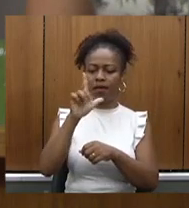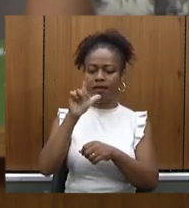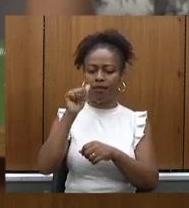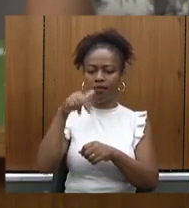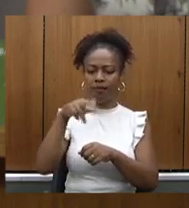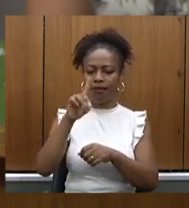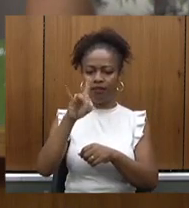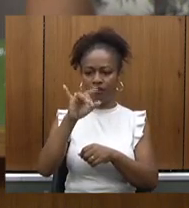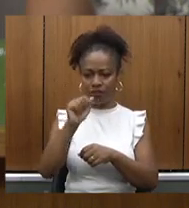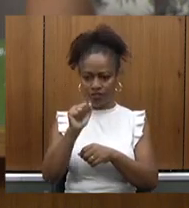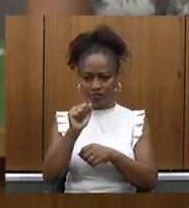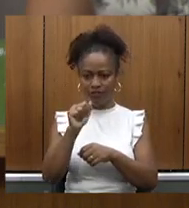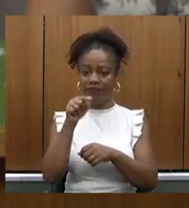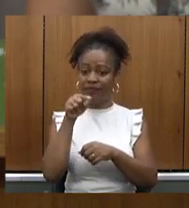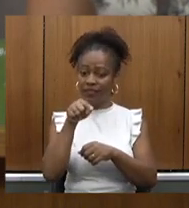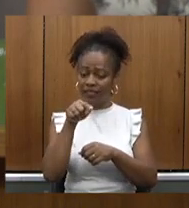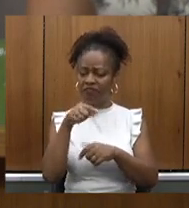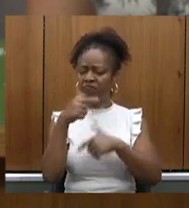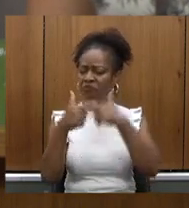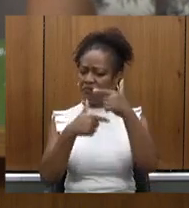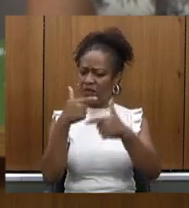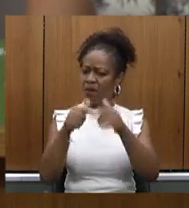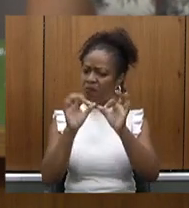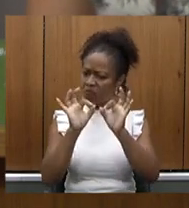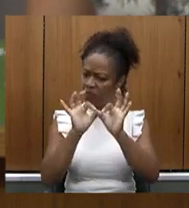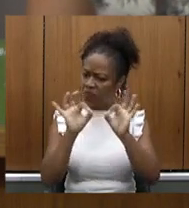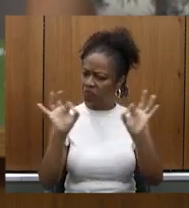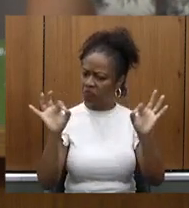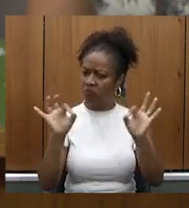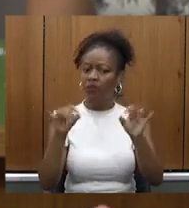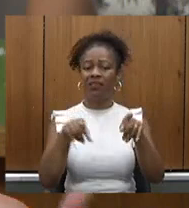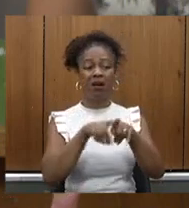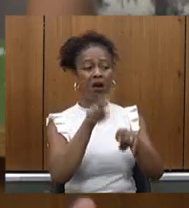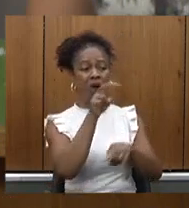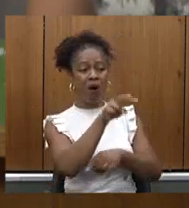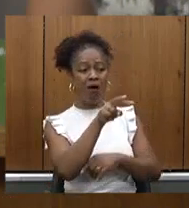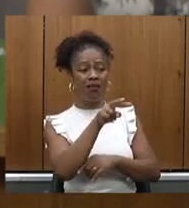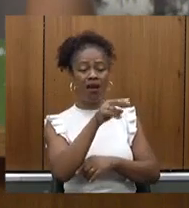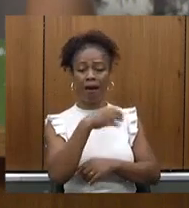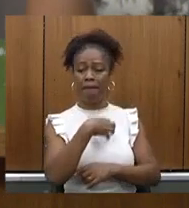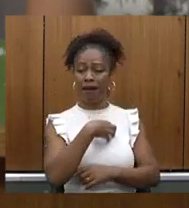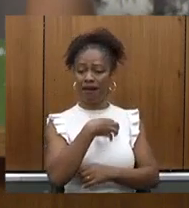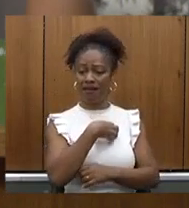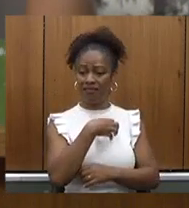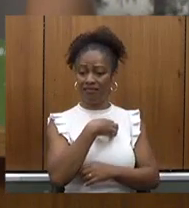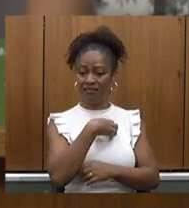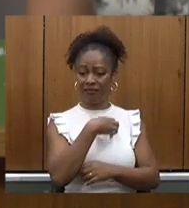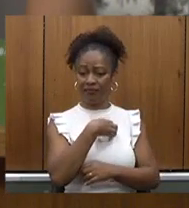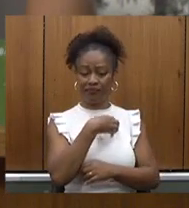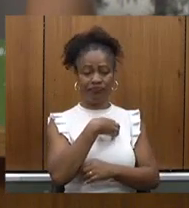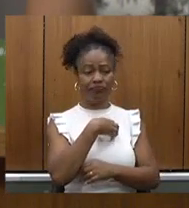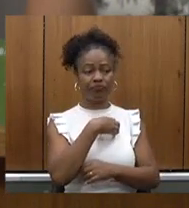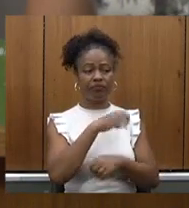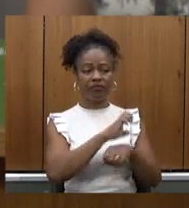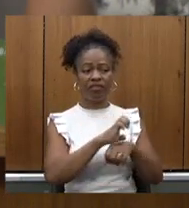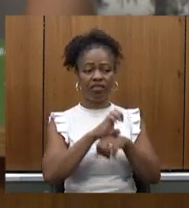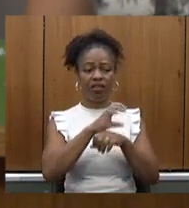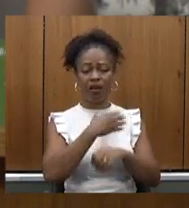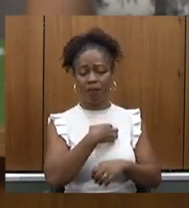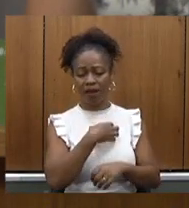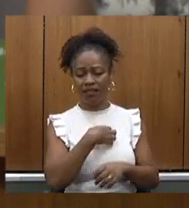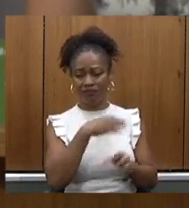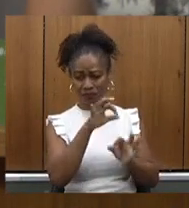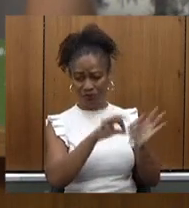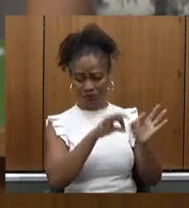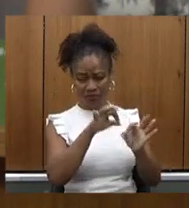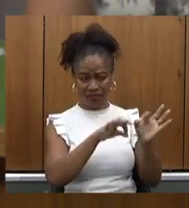pública muito bem gerido quando a gente olha a Bahia pertinho do senhor e a Bahia a organização social ele